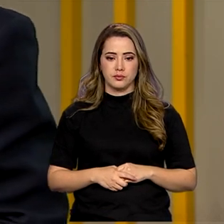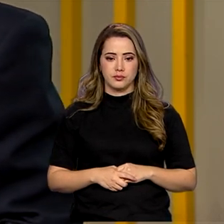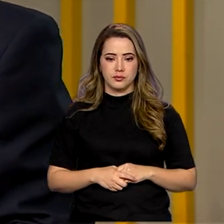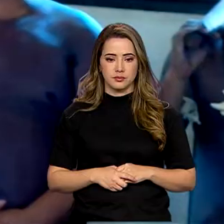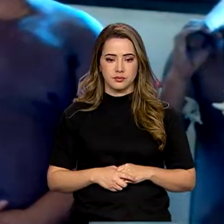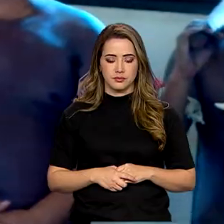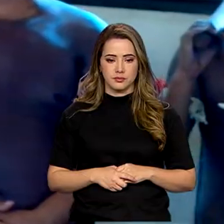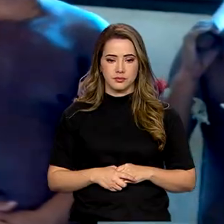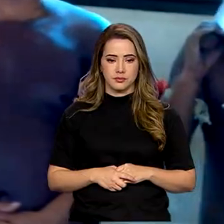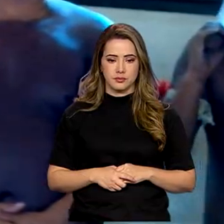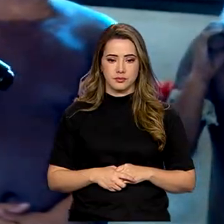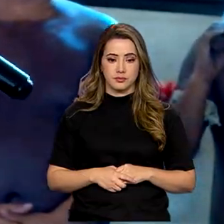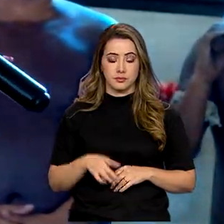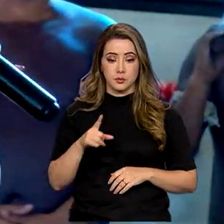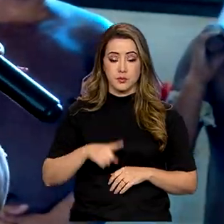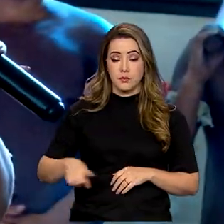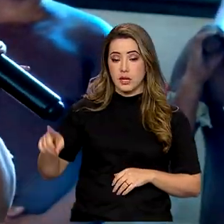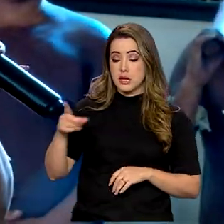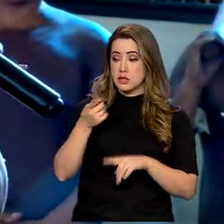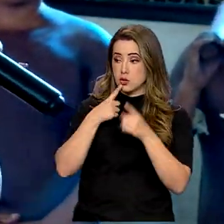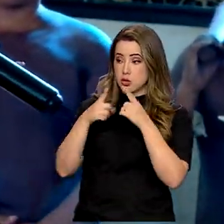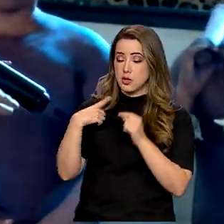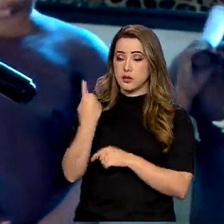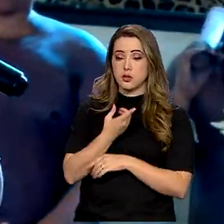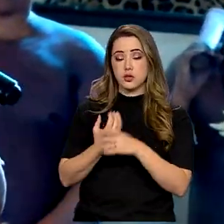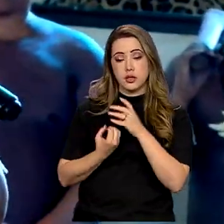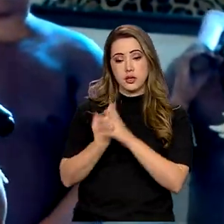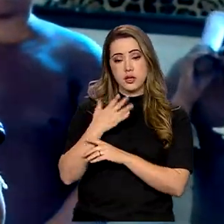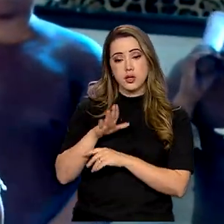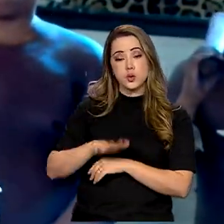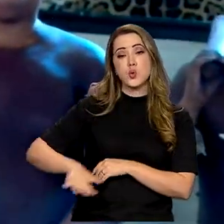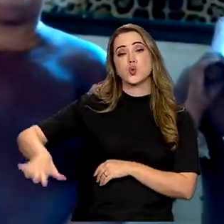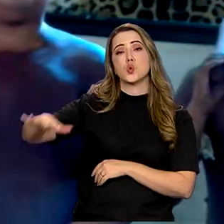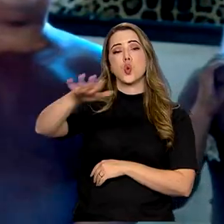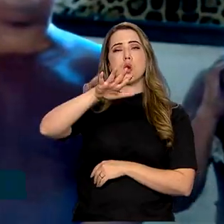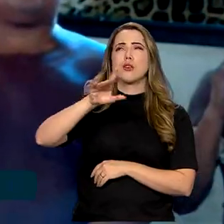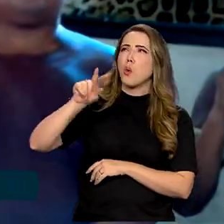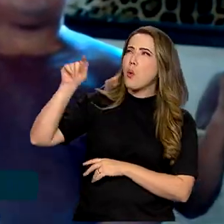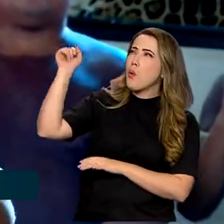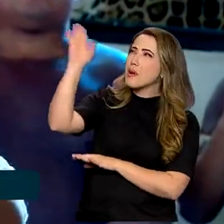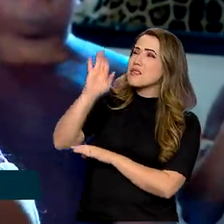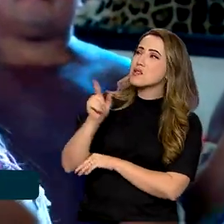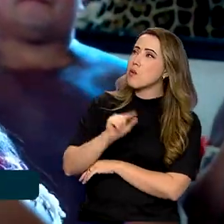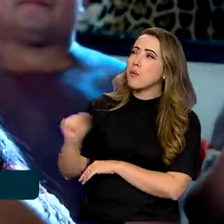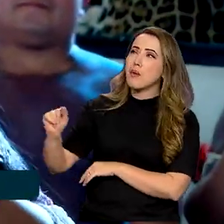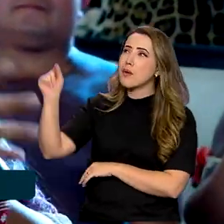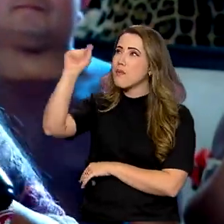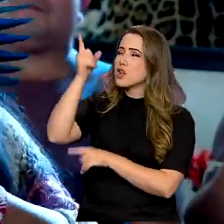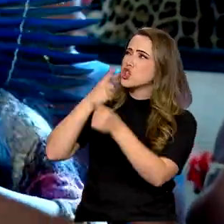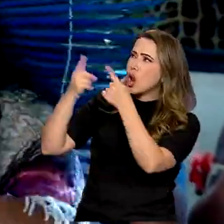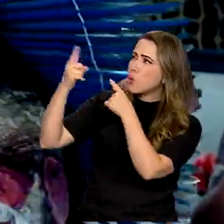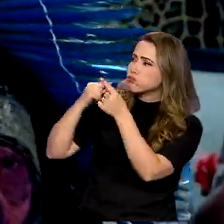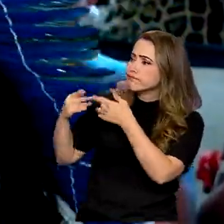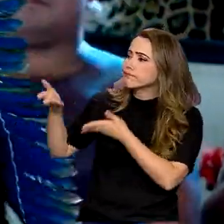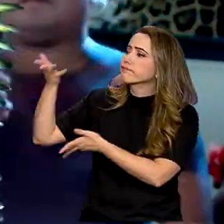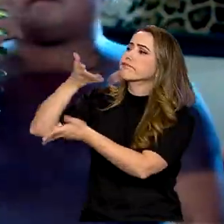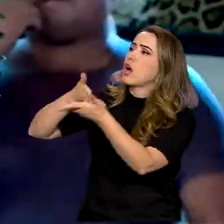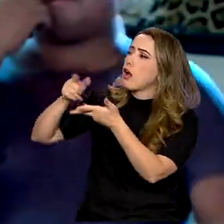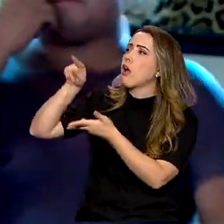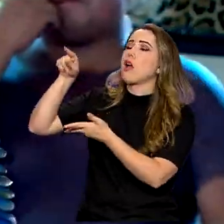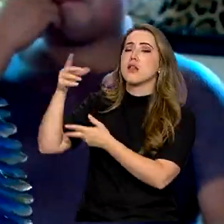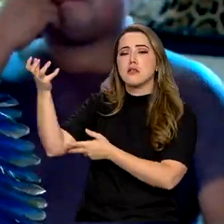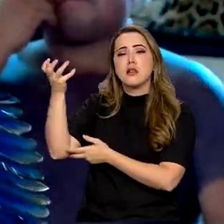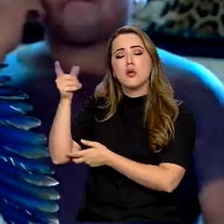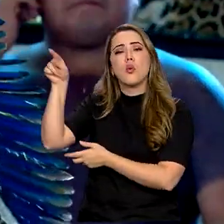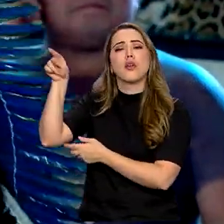Nesse diálogo que nós estamos construindo em todas as regiões do Brasil, para ouvir essas demandas, ouvir esse